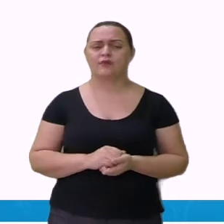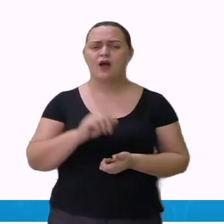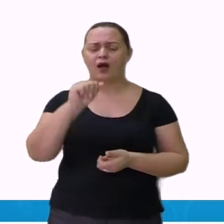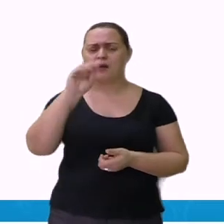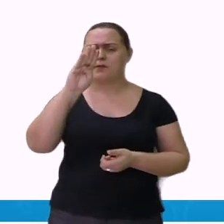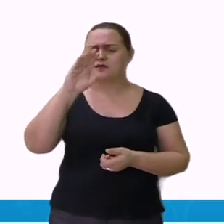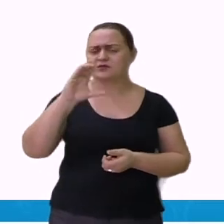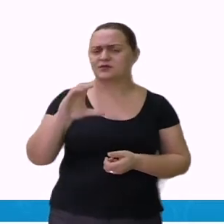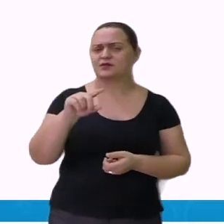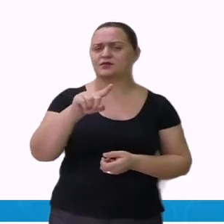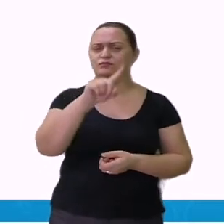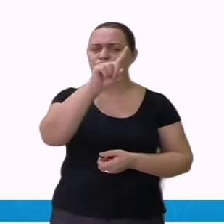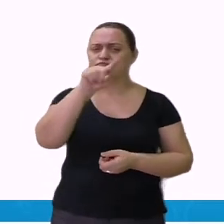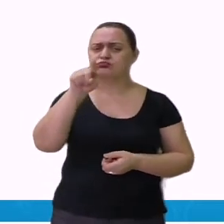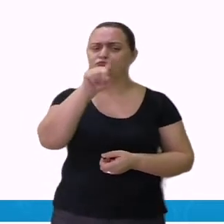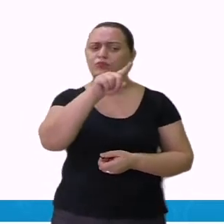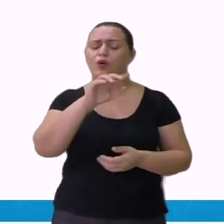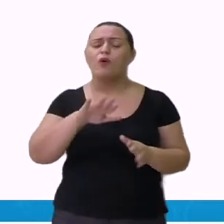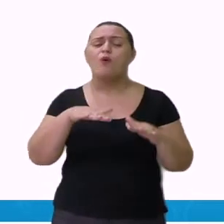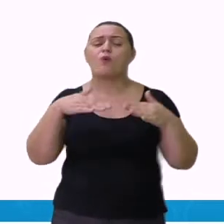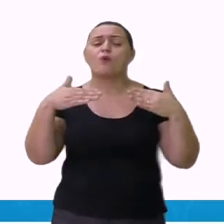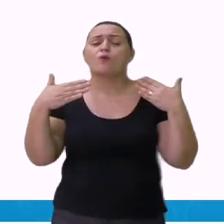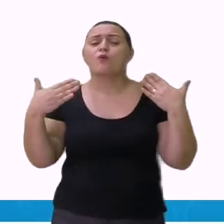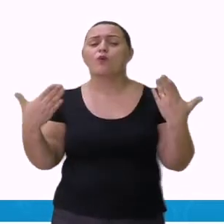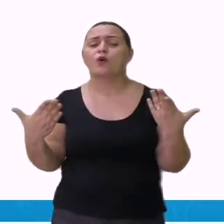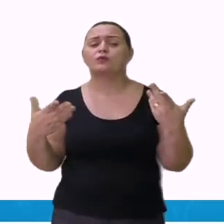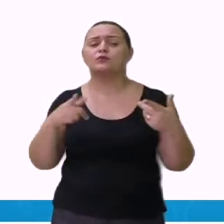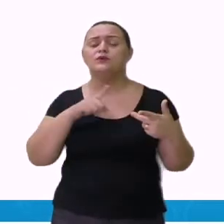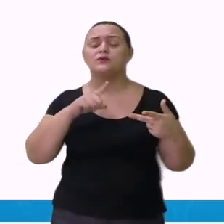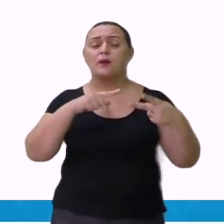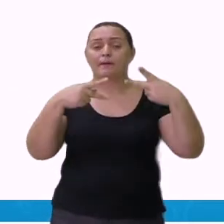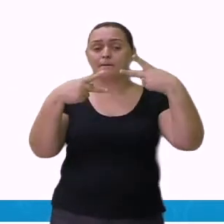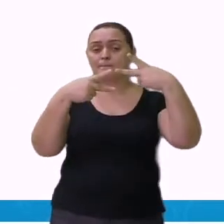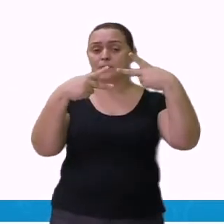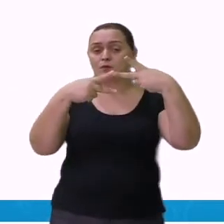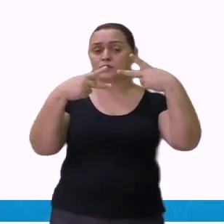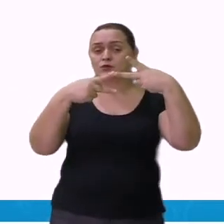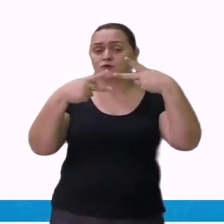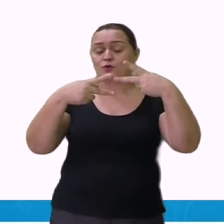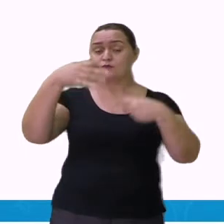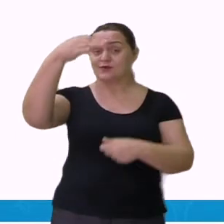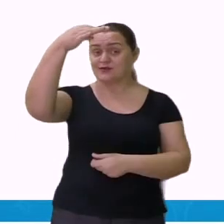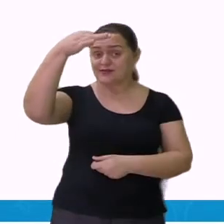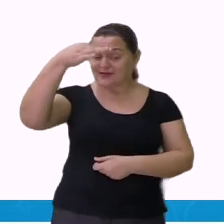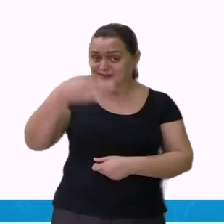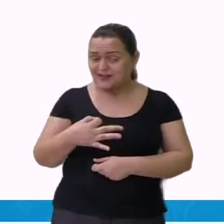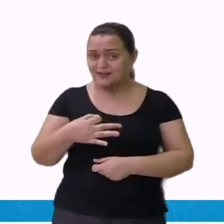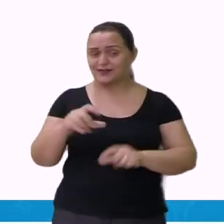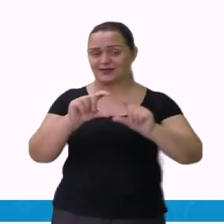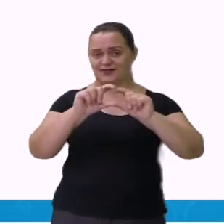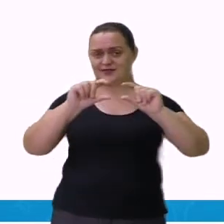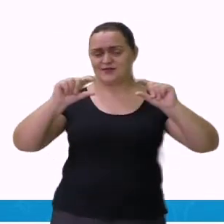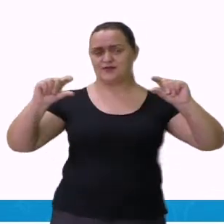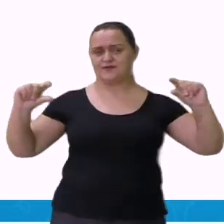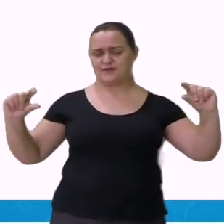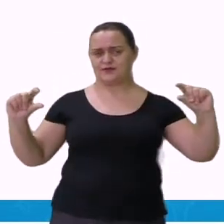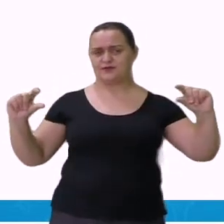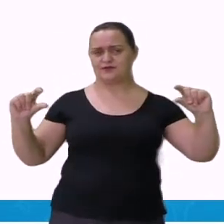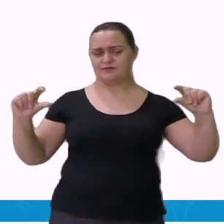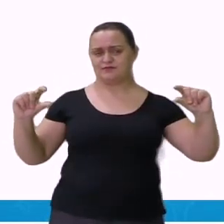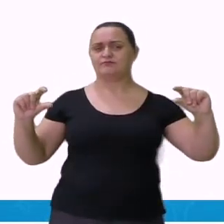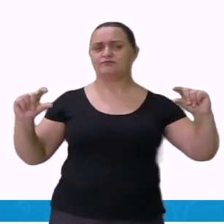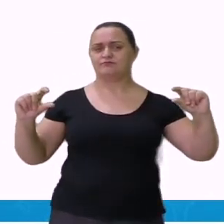que a preposição preencheu corretamente a oração, a